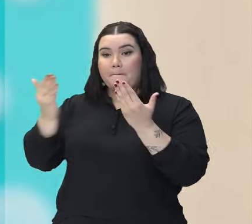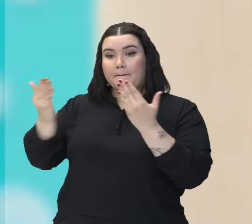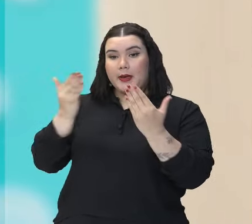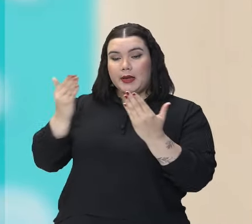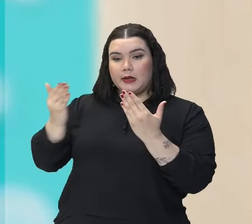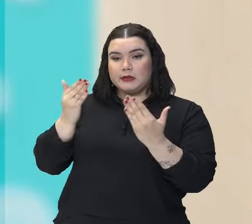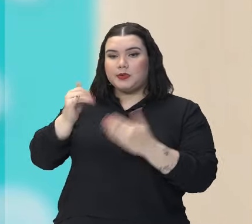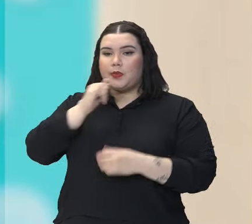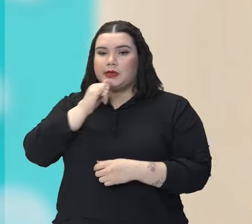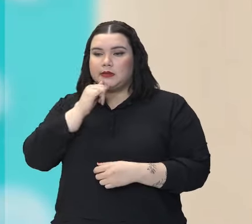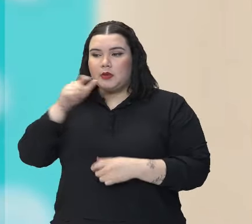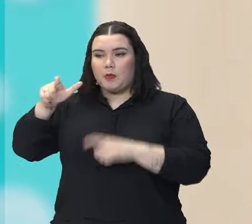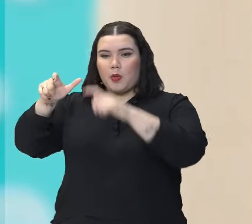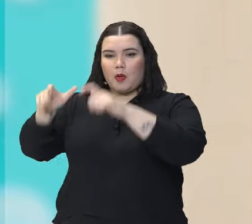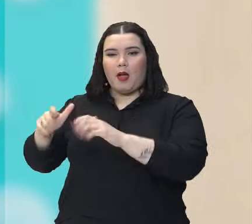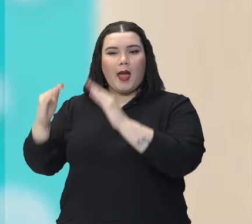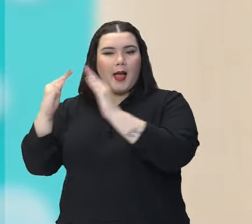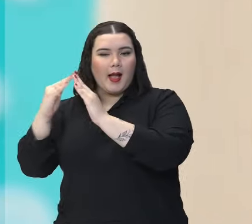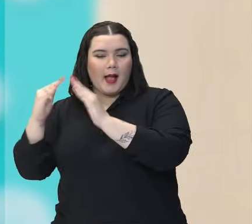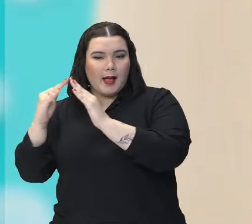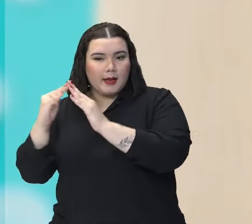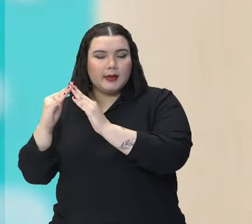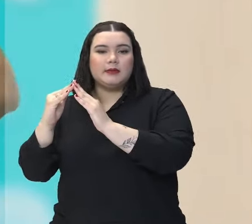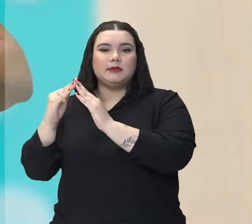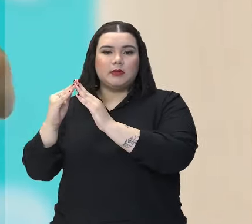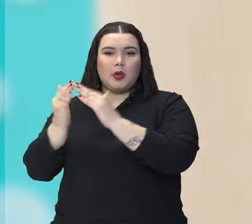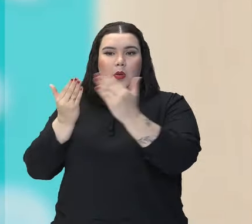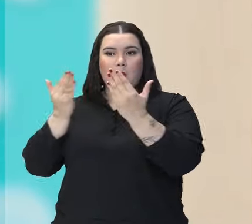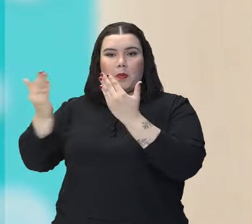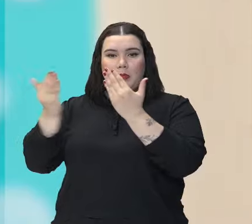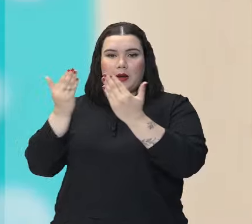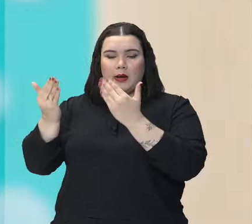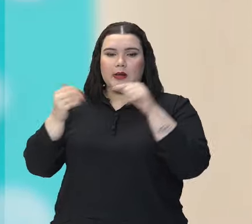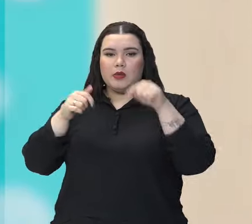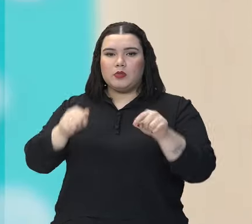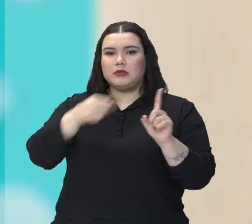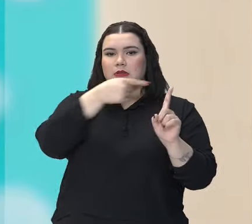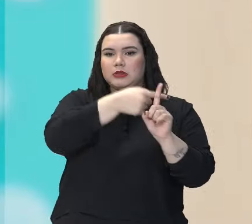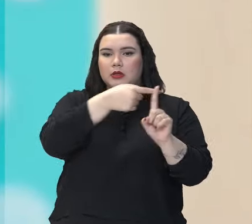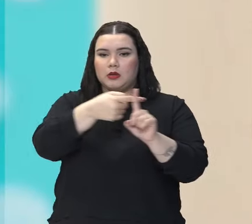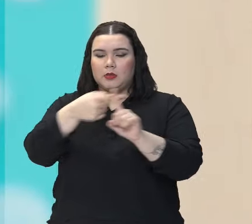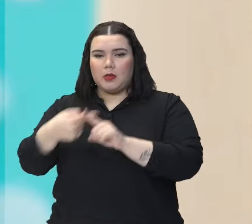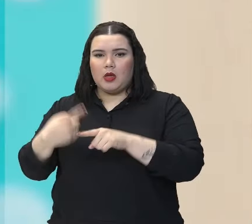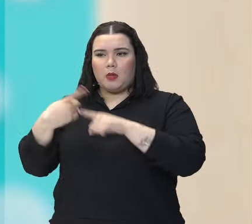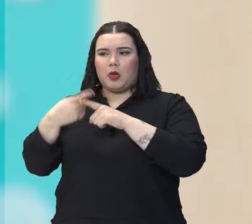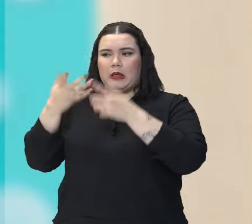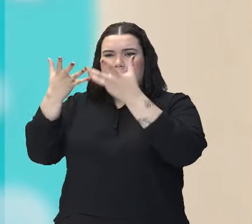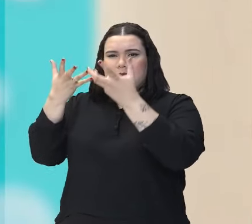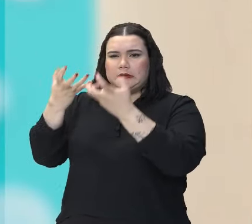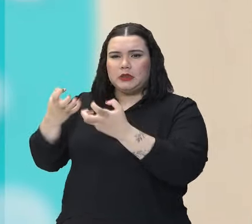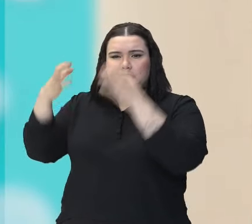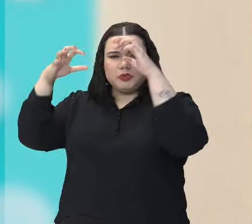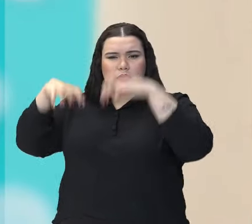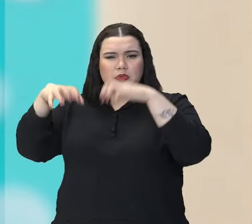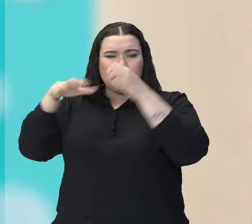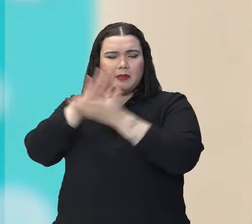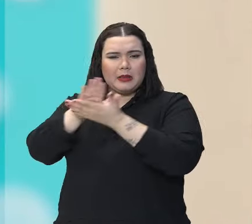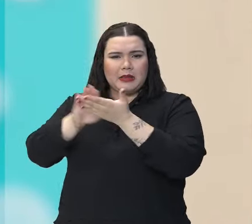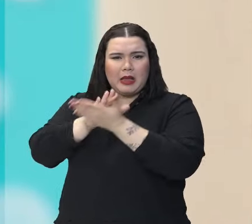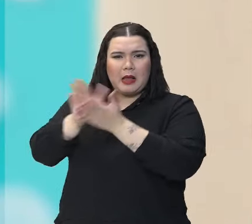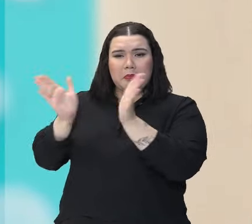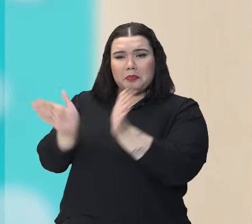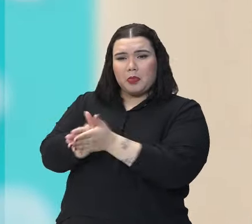com o cemitério. Porque na fazenda, como a seca é muito grande, a miséria, então,